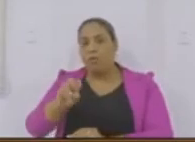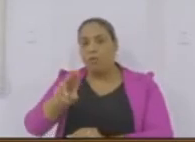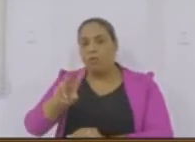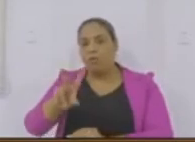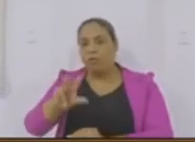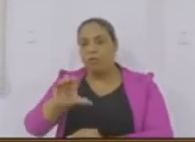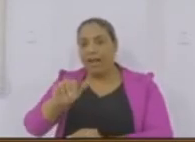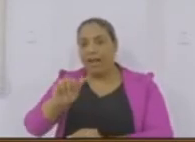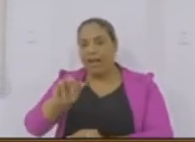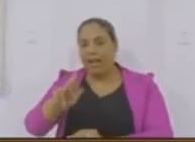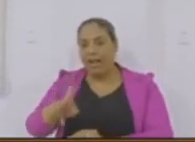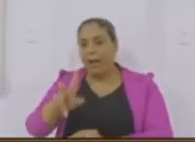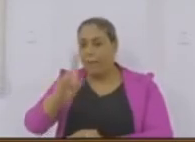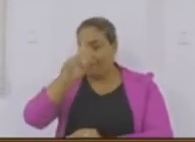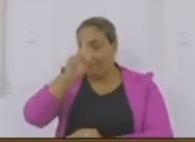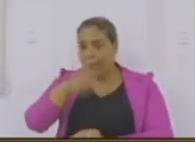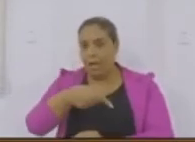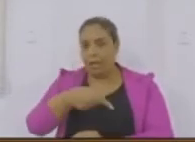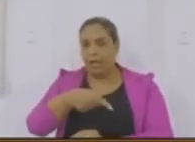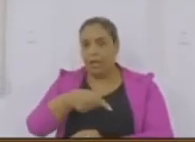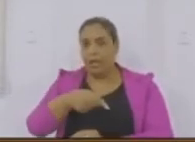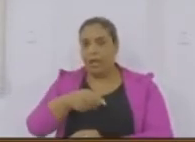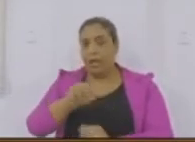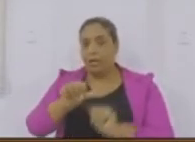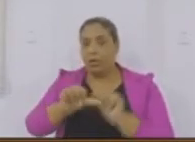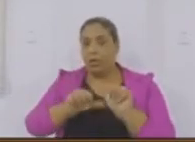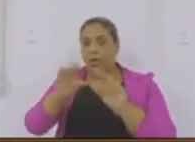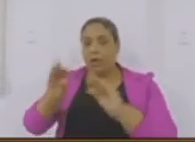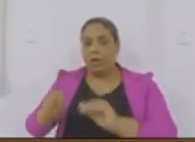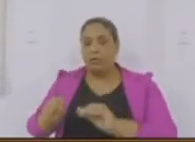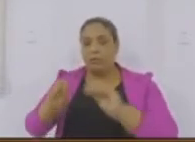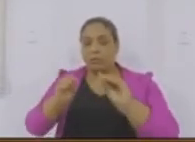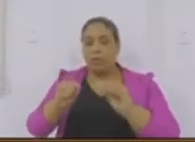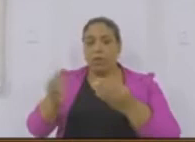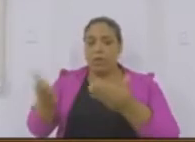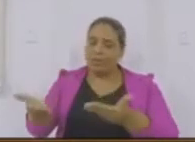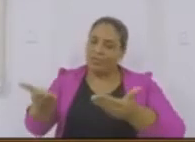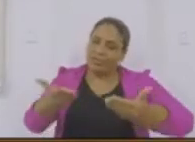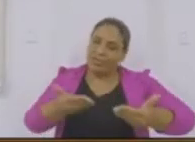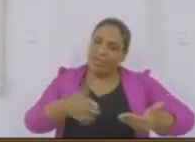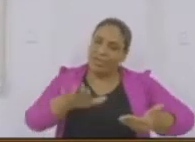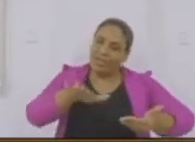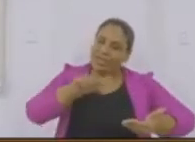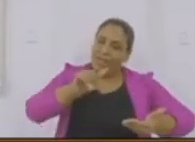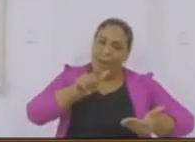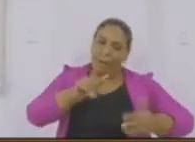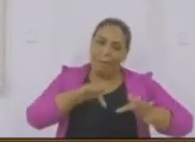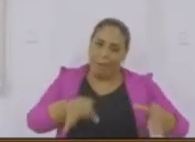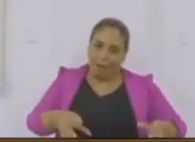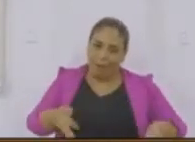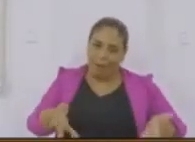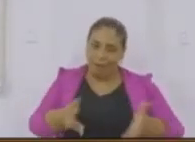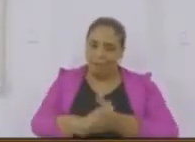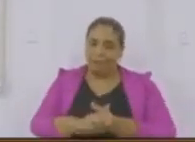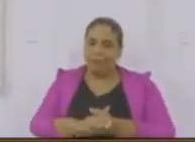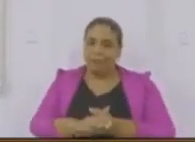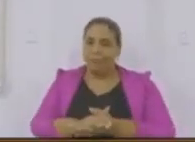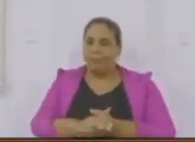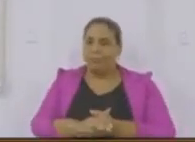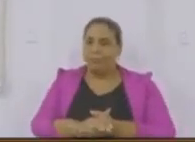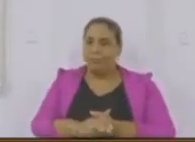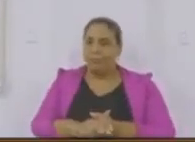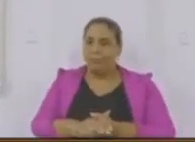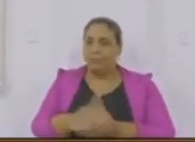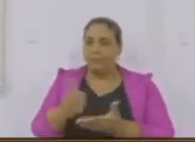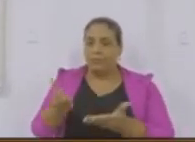se quiser convocar secretário, funcionários, secretário, quem for, ele queria tirar para convidar. Quando você convida, ele